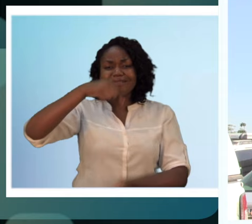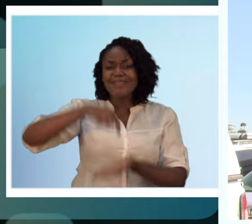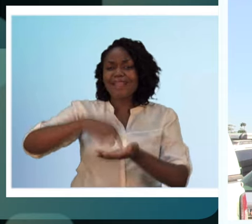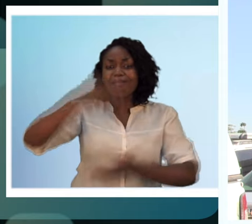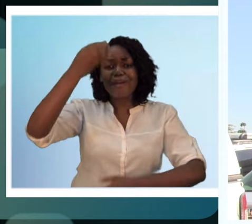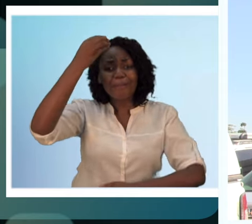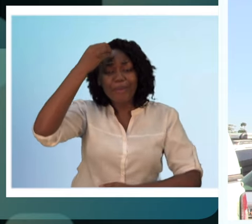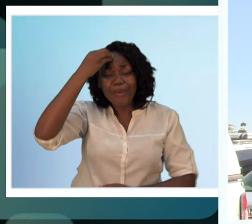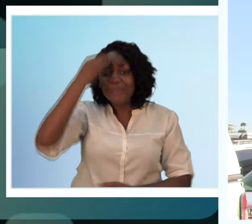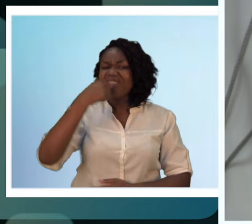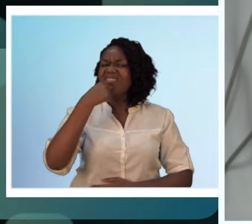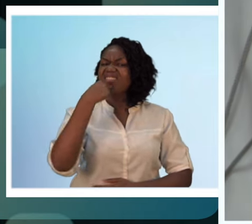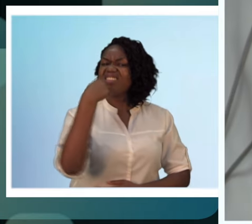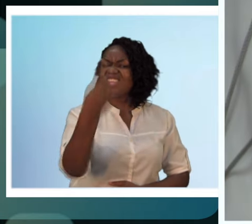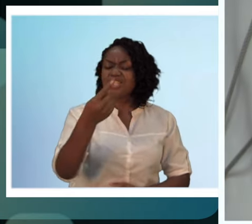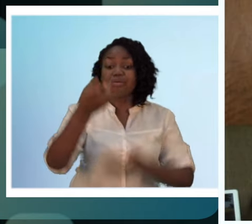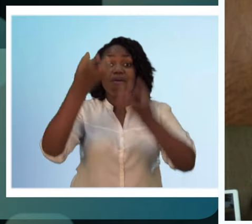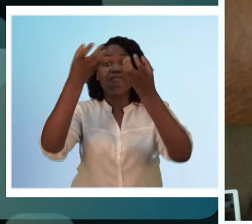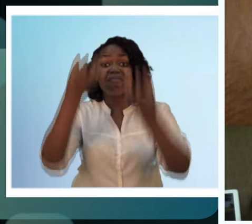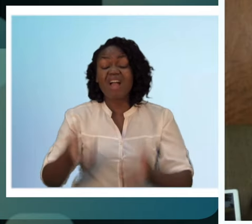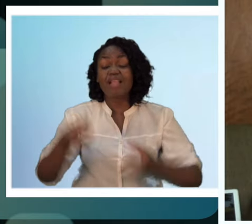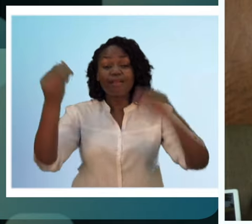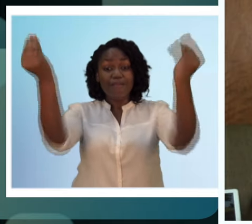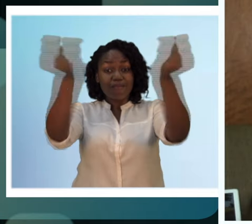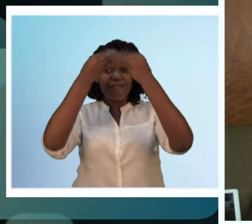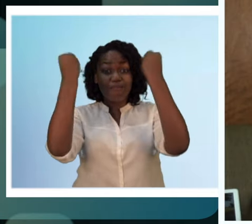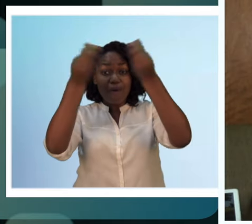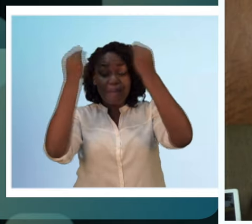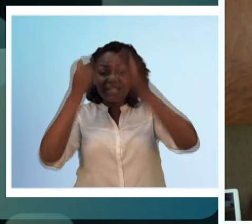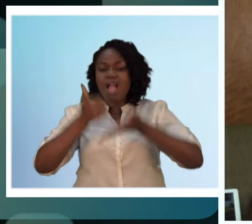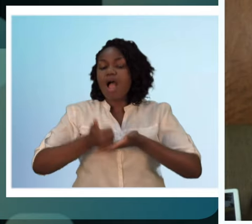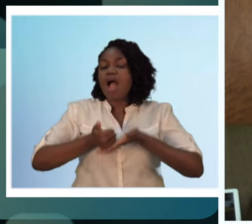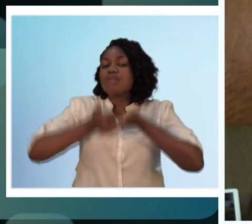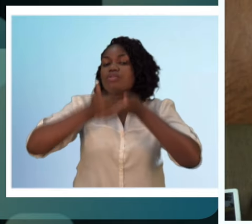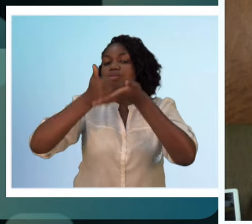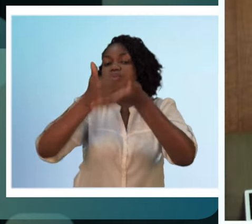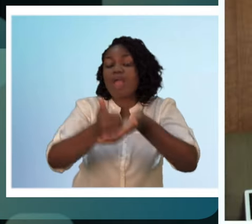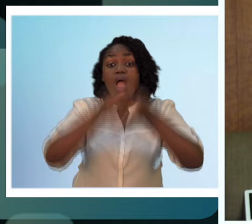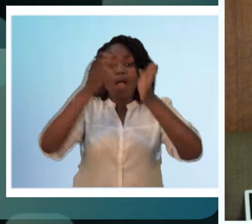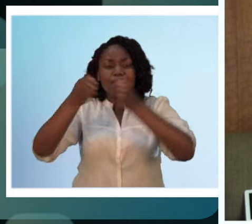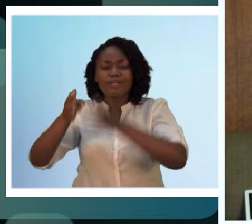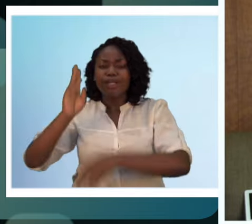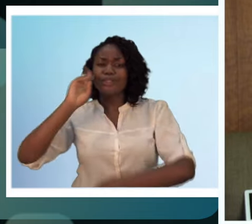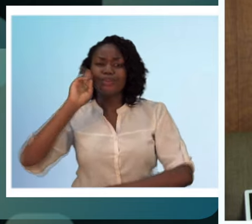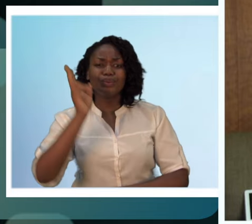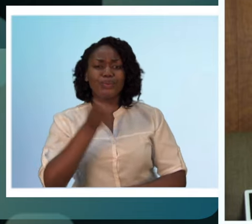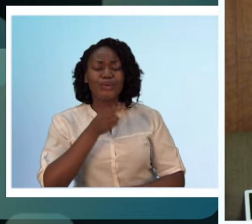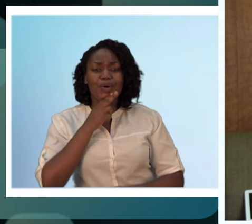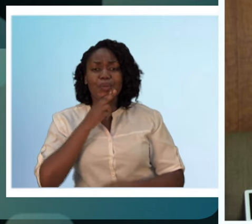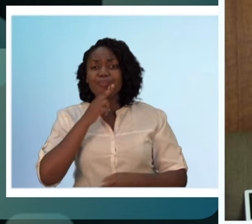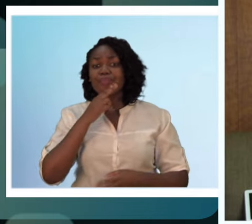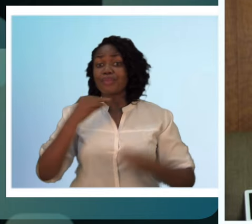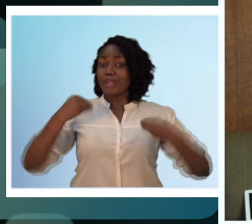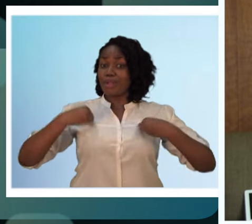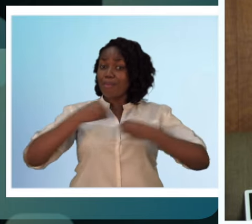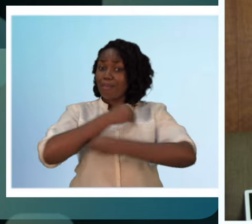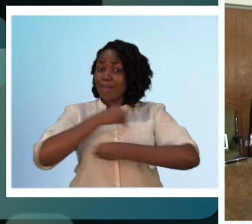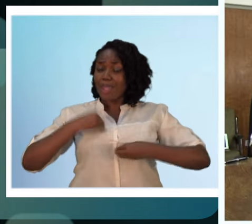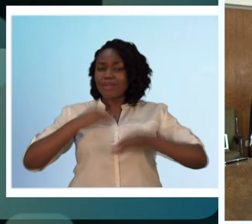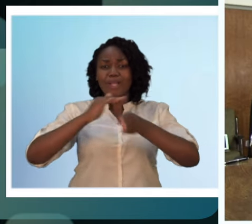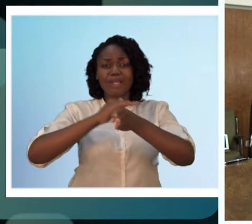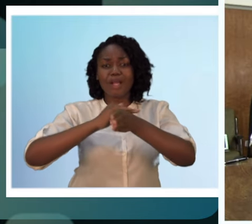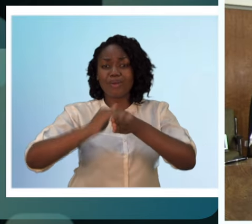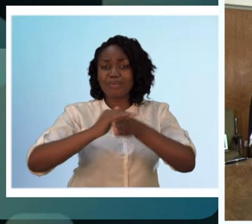O diretor clínico do HCM confirma a inexistência de pessoal capacitado para lidar com este tipo de caso. Ele mesmo